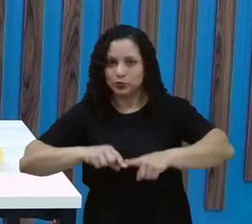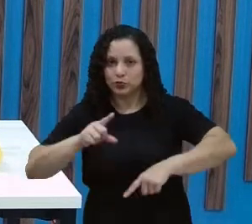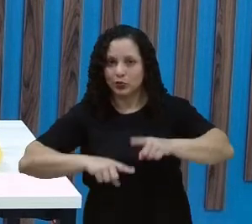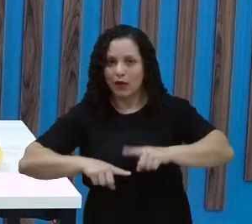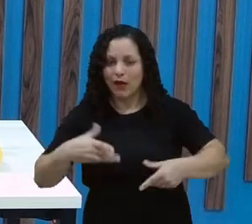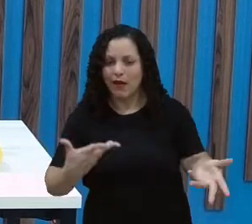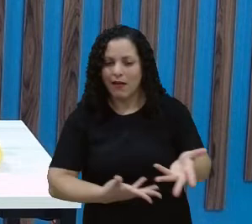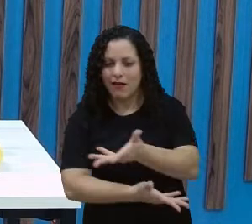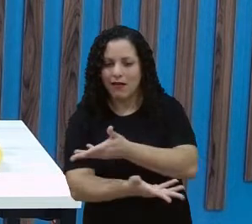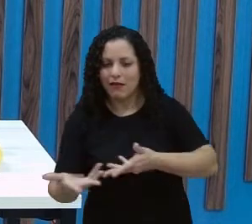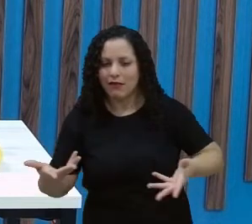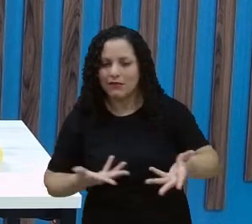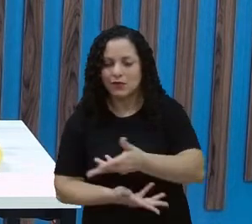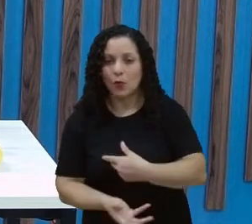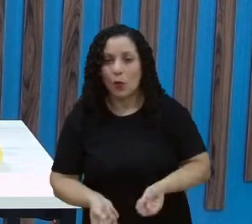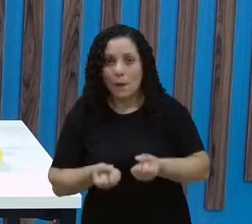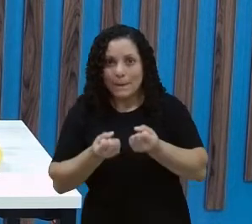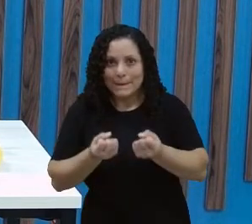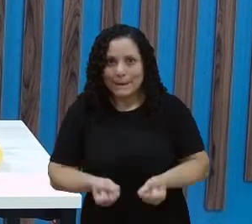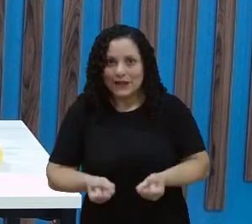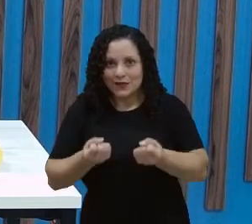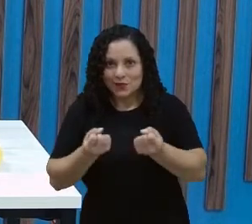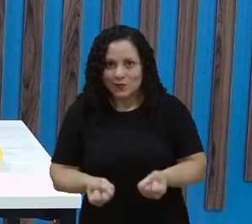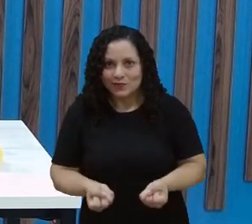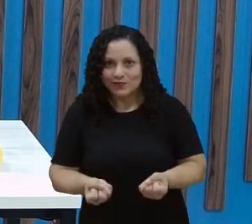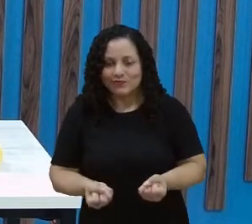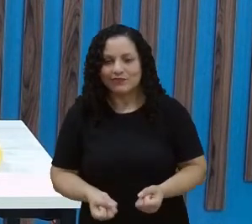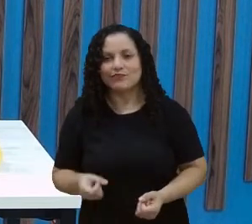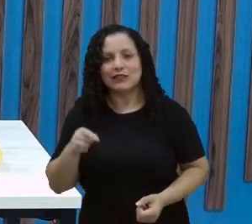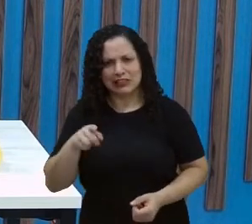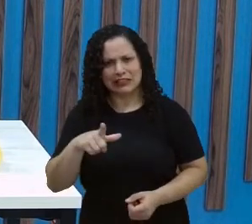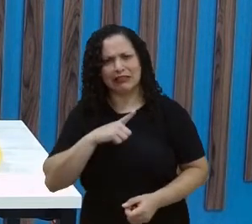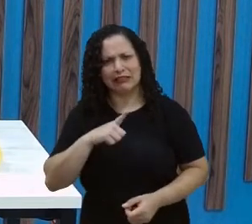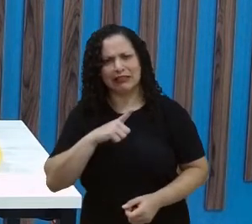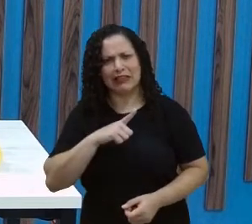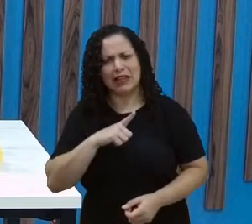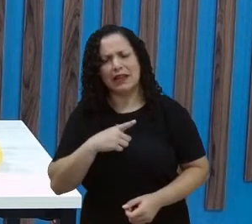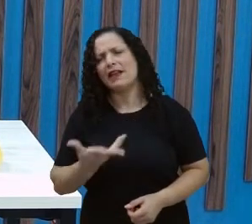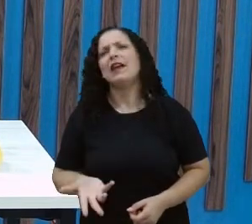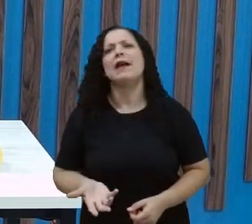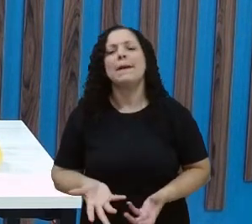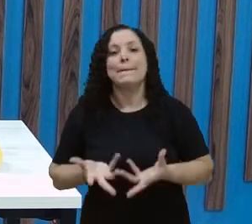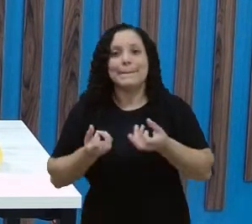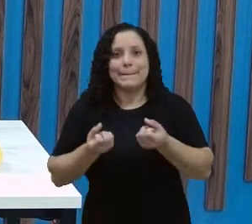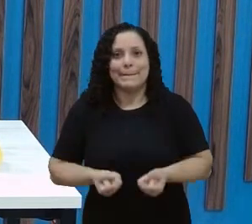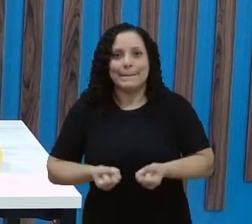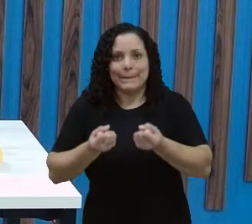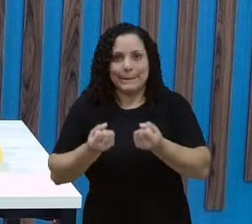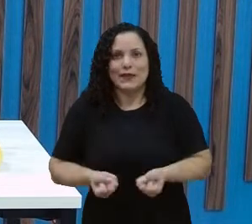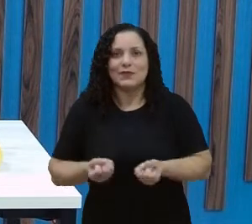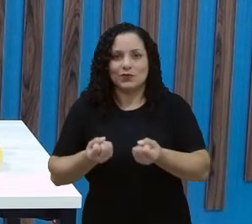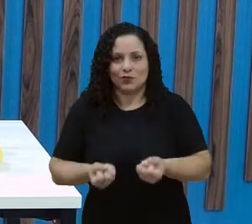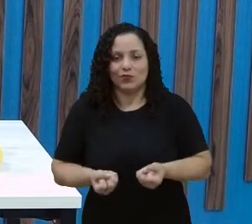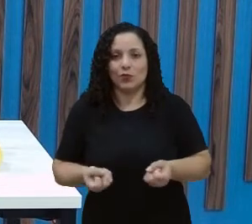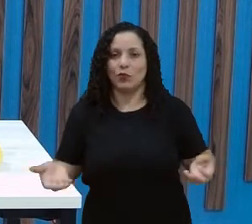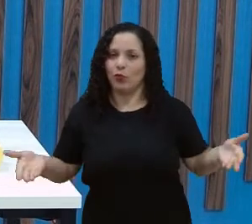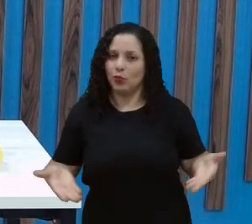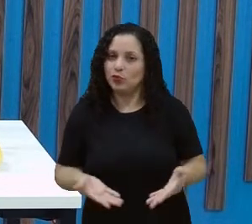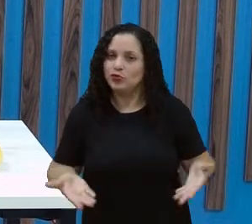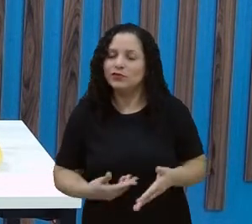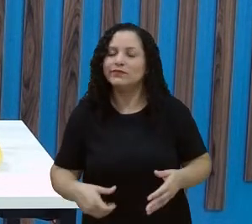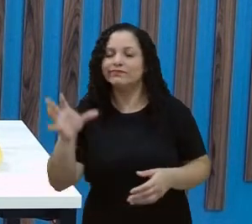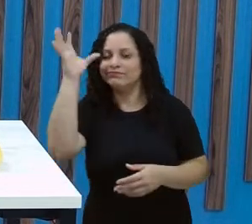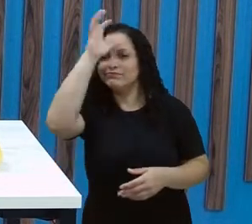ao peso que ele possui? Então, quanto maior a massa, tá? Mais ele pesa. E a gente vai descobrir isso hoje aqui,